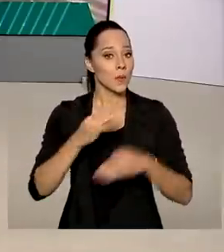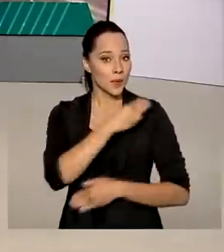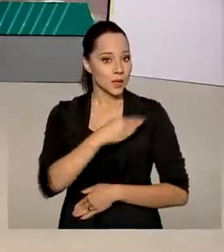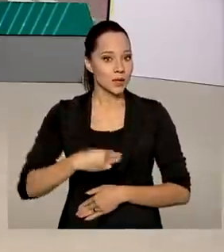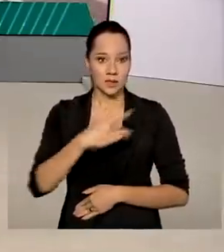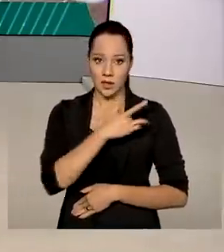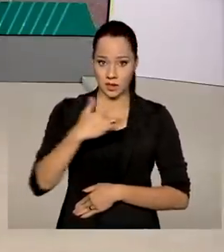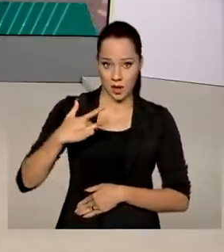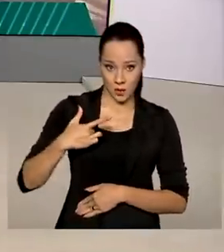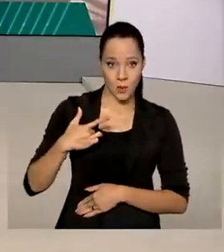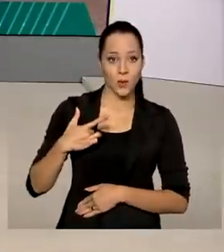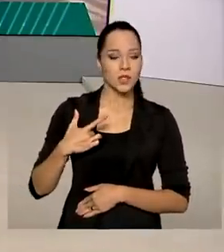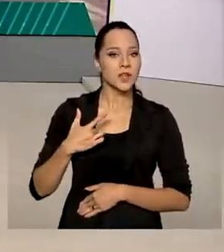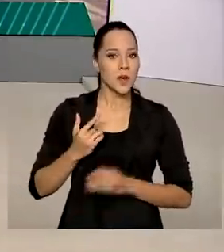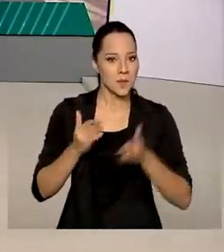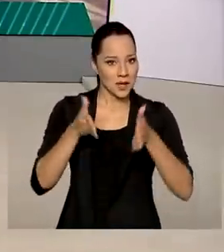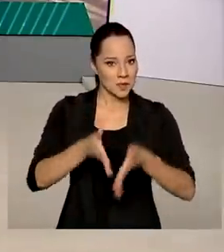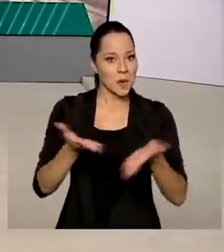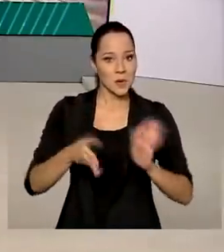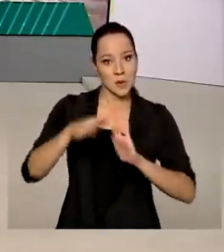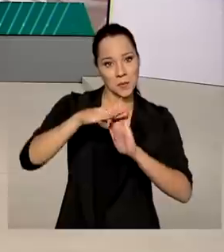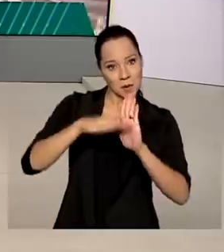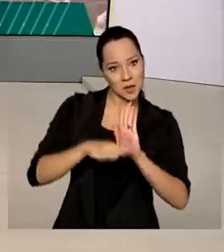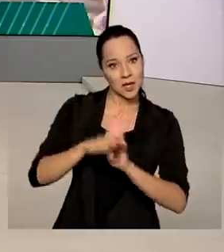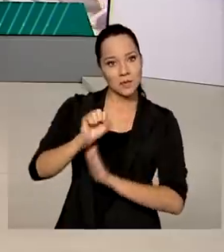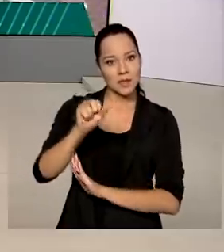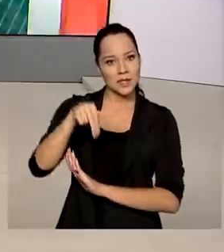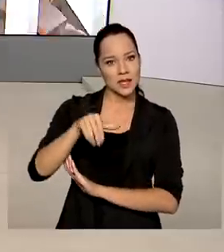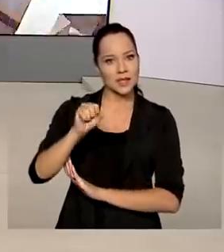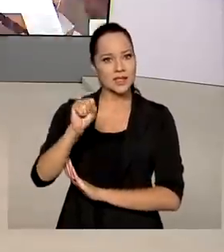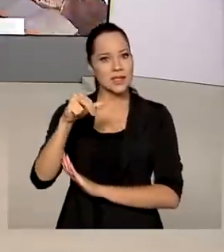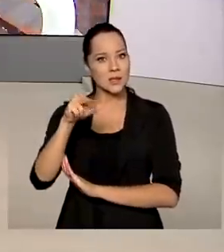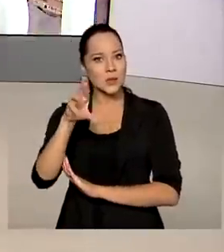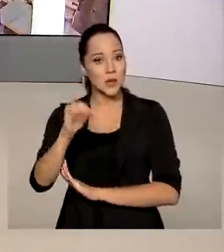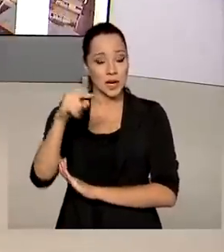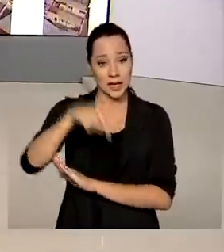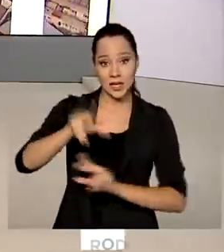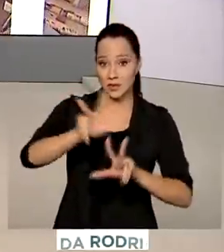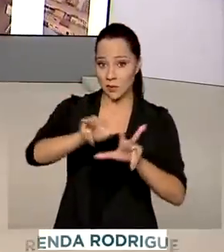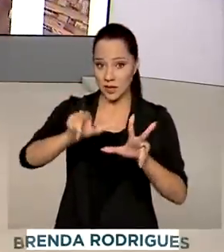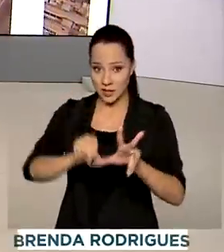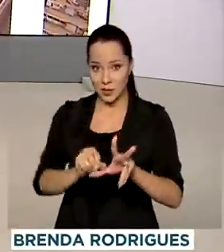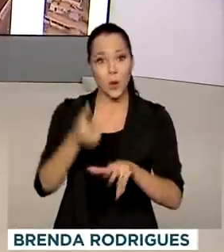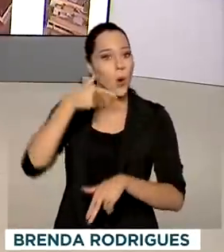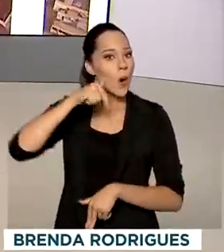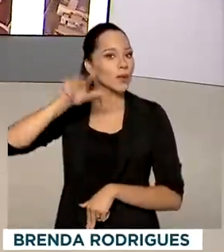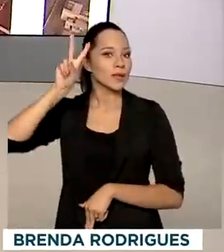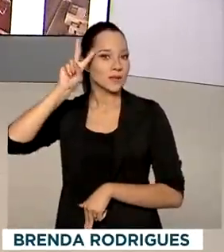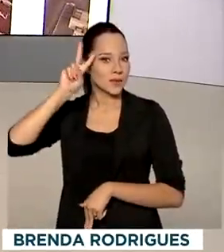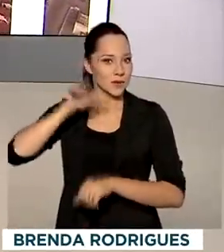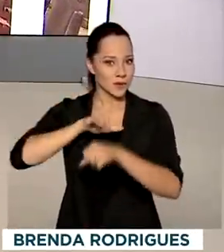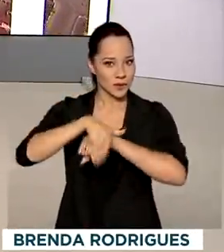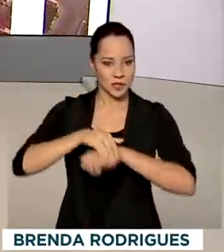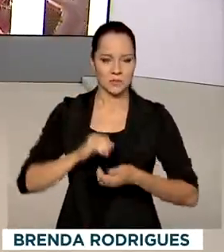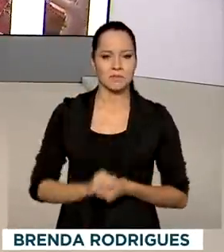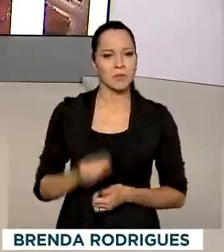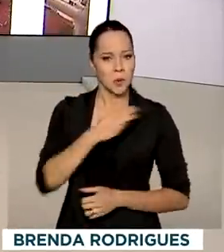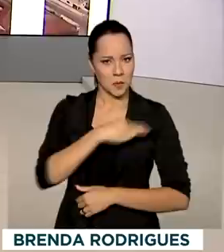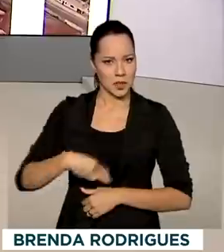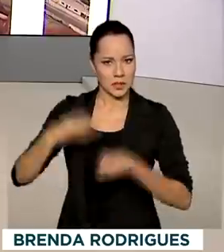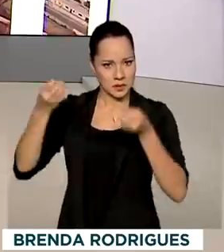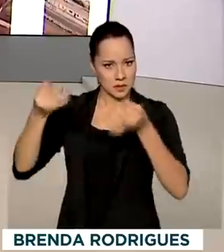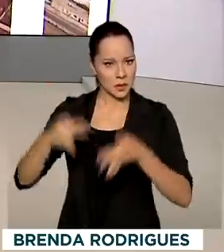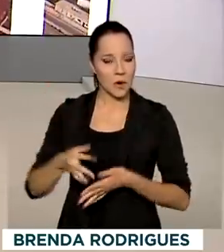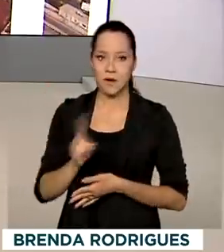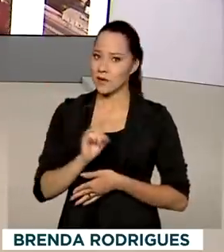da Saúde, Marcelo Queiroga, participou do programa Sem Censura aqui da TV Brasil na noite dessa segunda-feira. Queiroga afirmou que